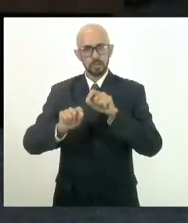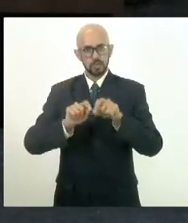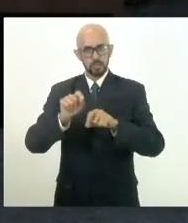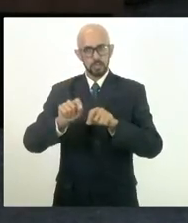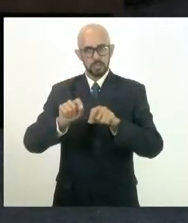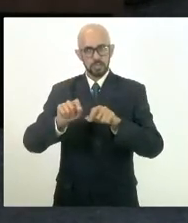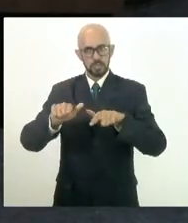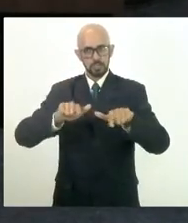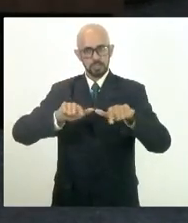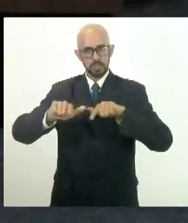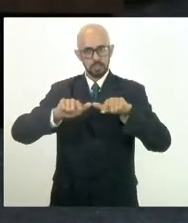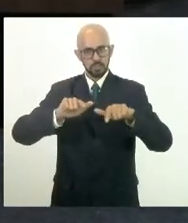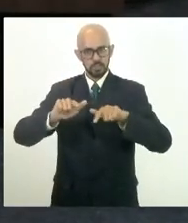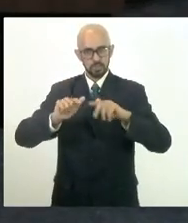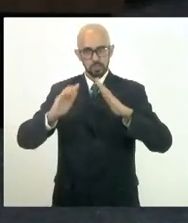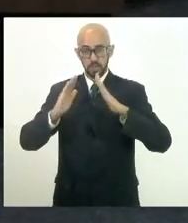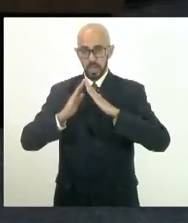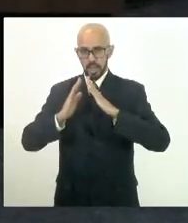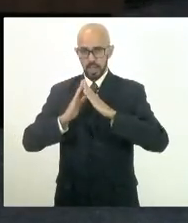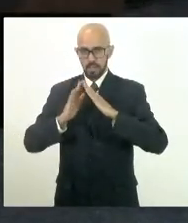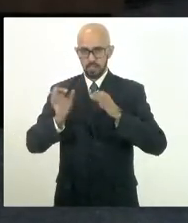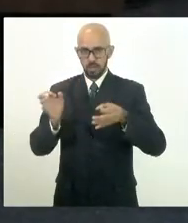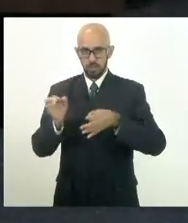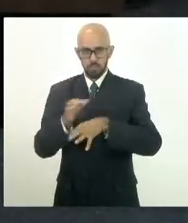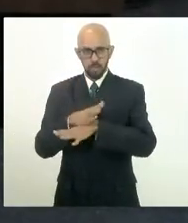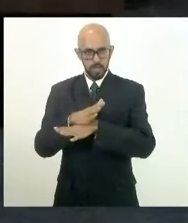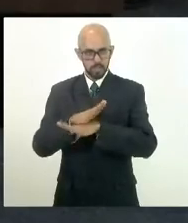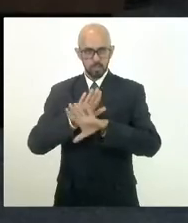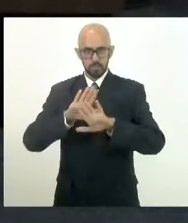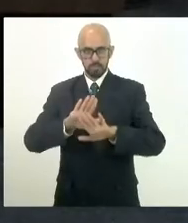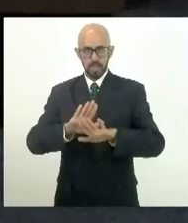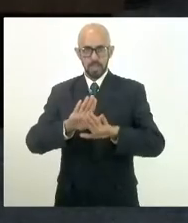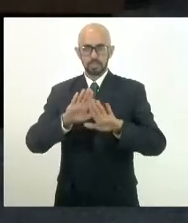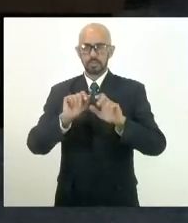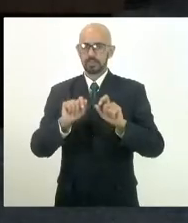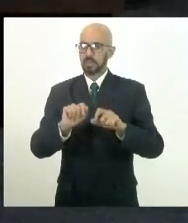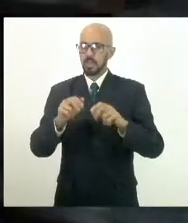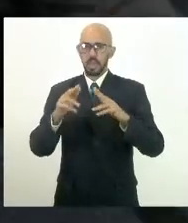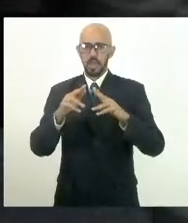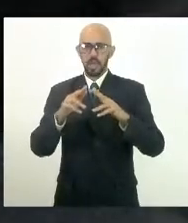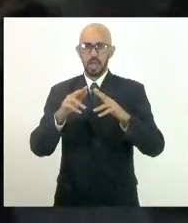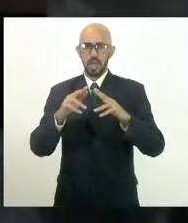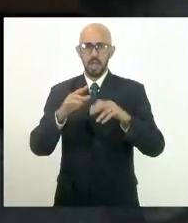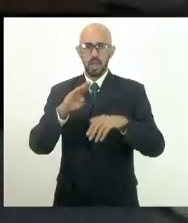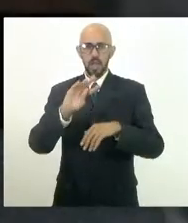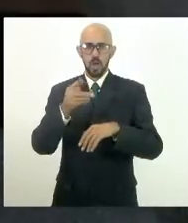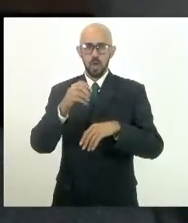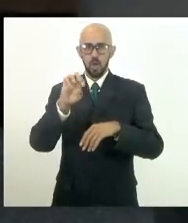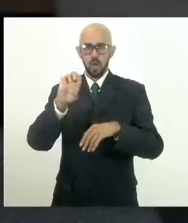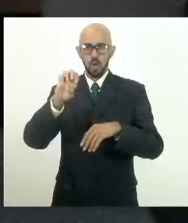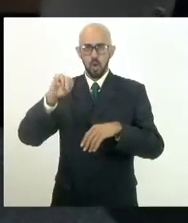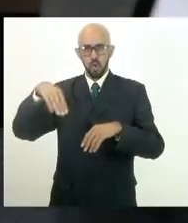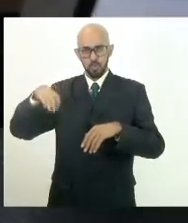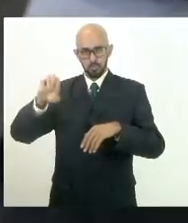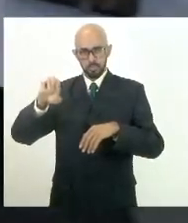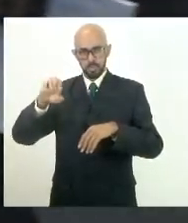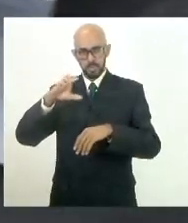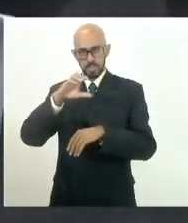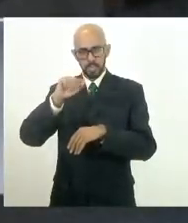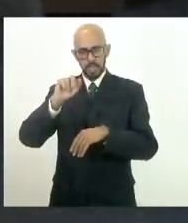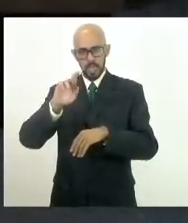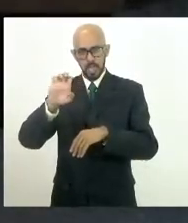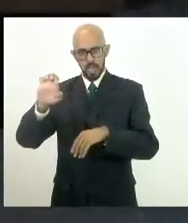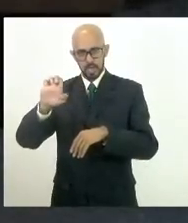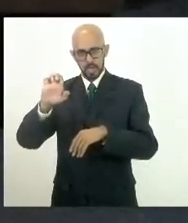da home care completo e a home care diz que não é isto e o meu filho que